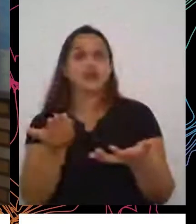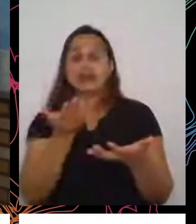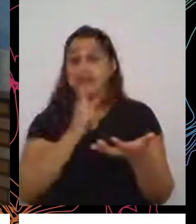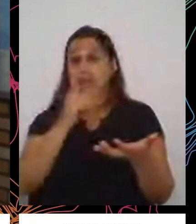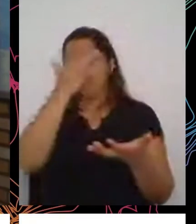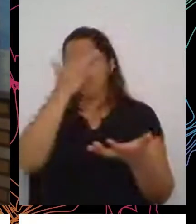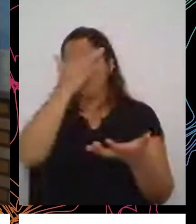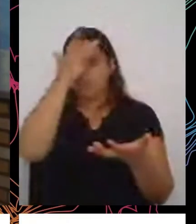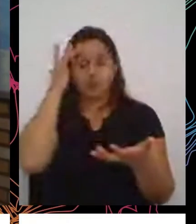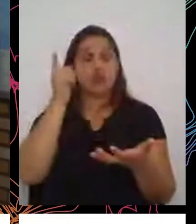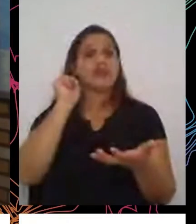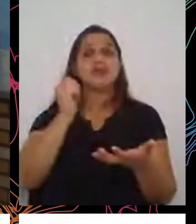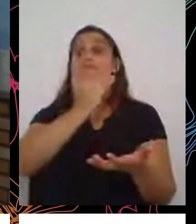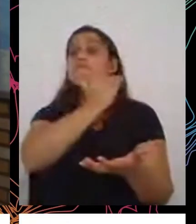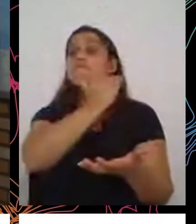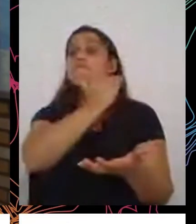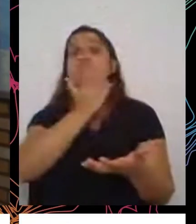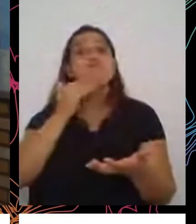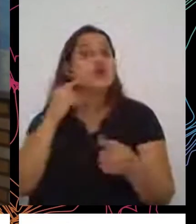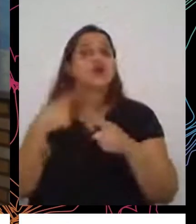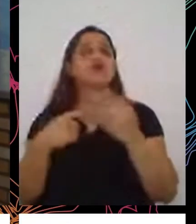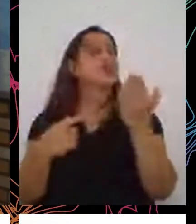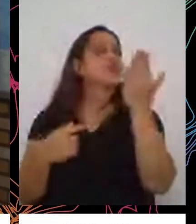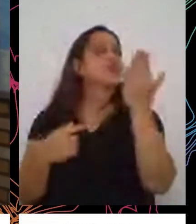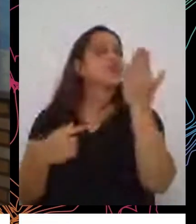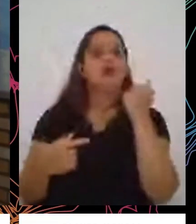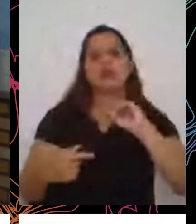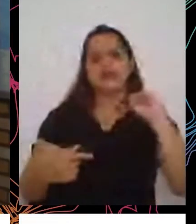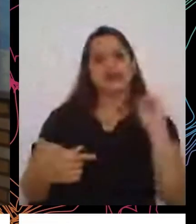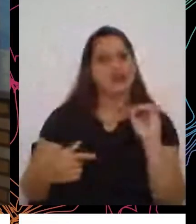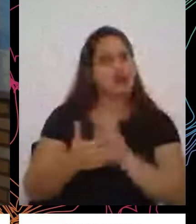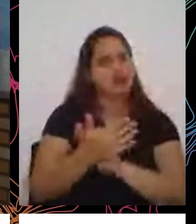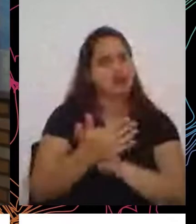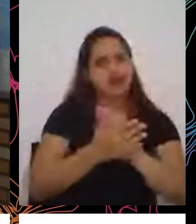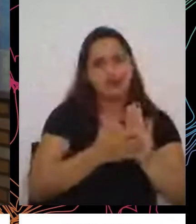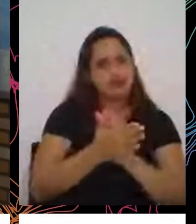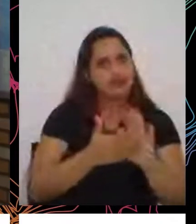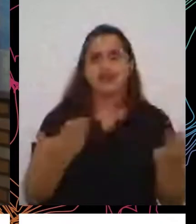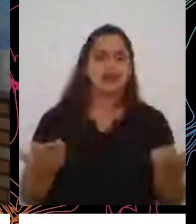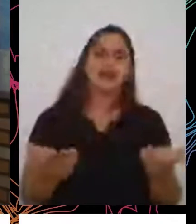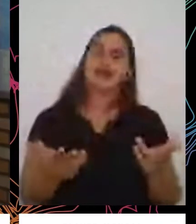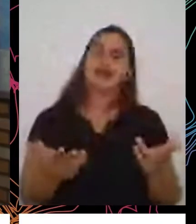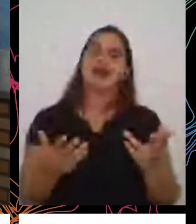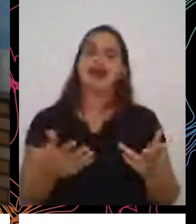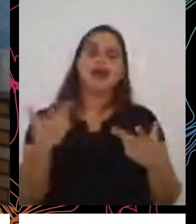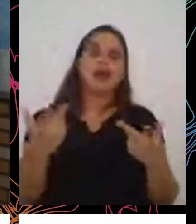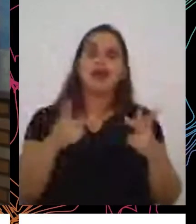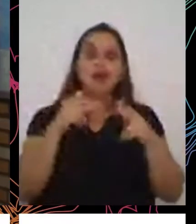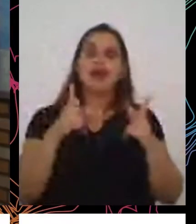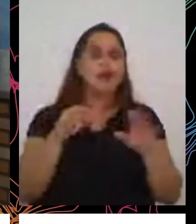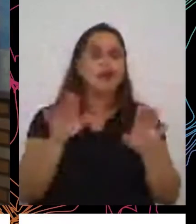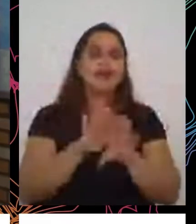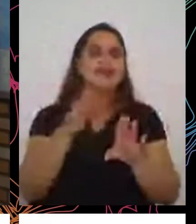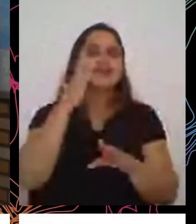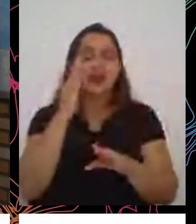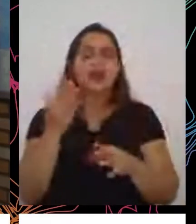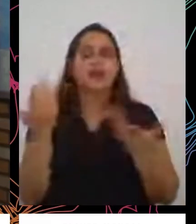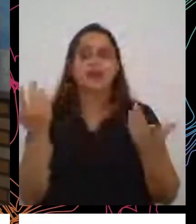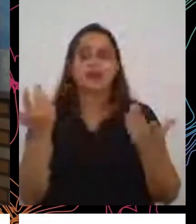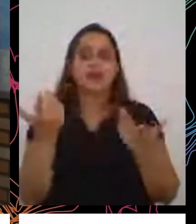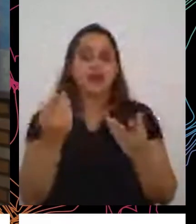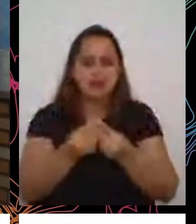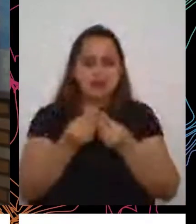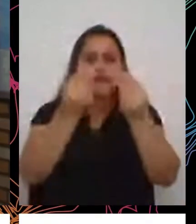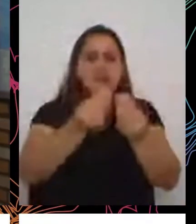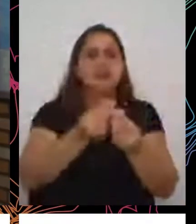porque não têm alimentos. É a mesma coisa de você não fornecer mais oxigênio ou água. Nós temos que